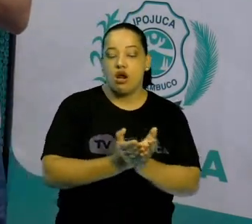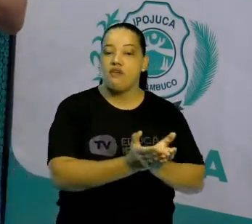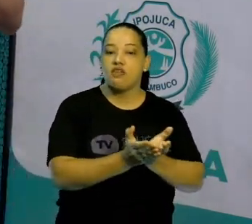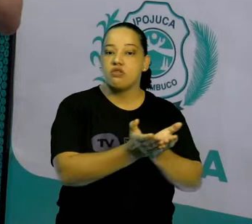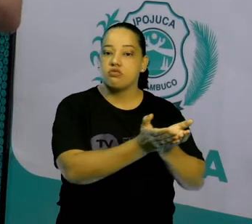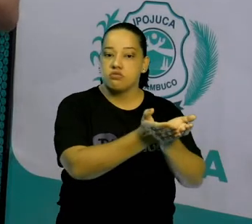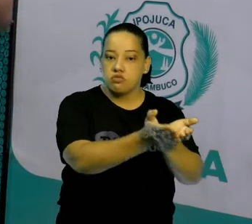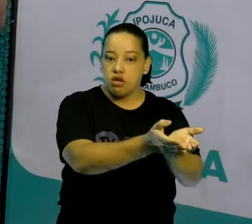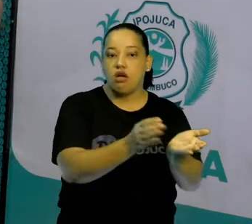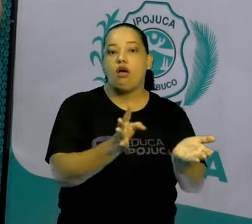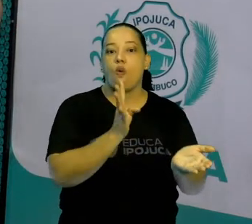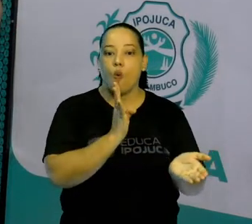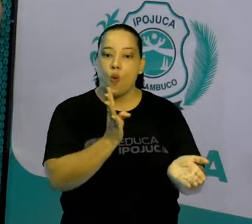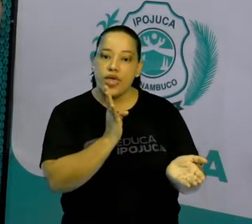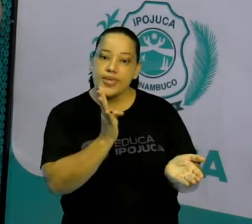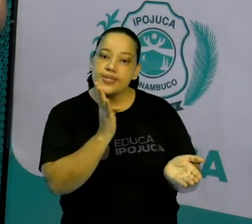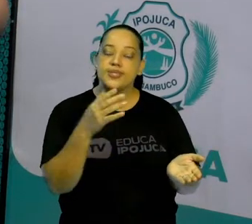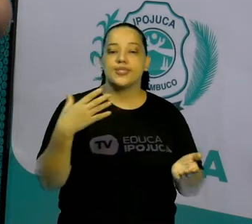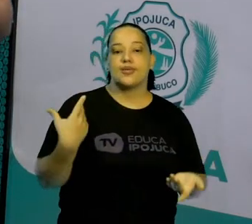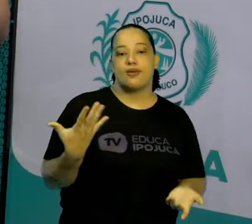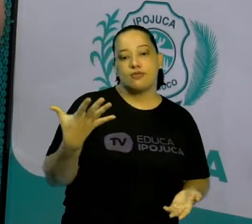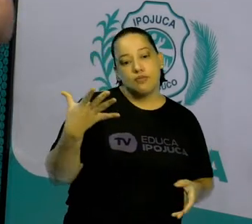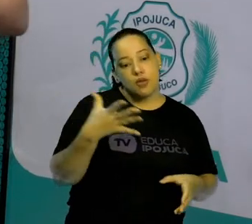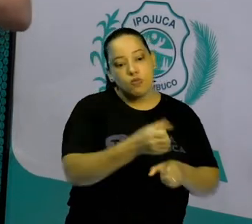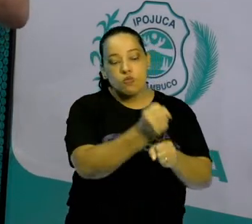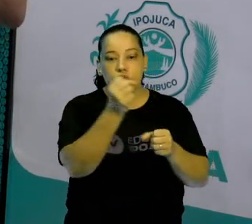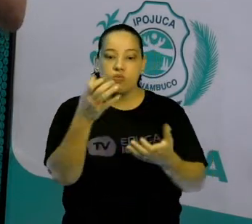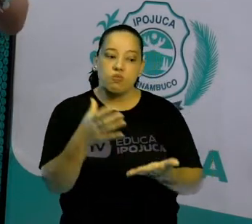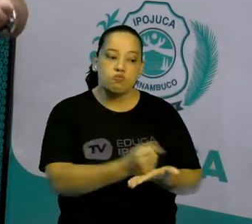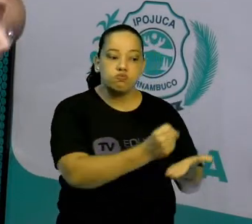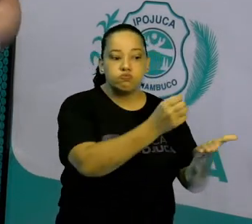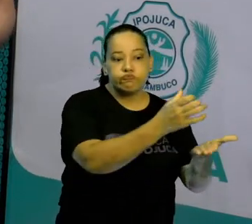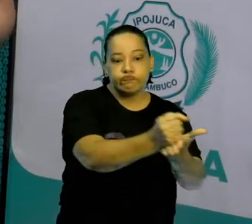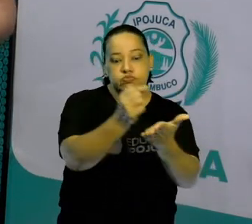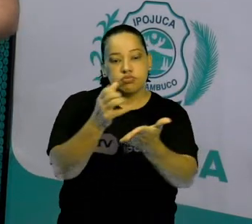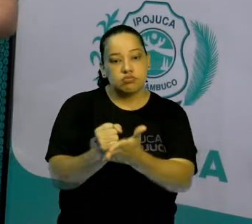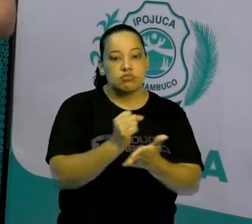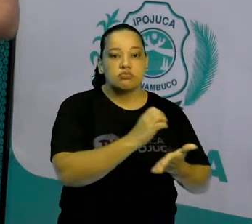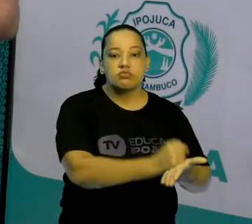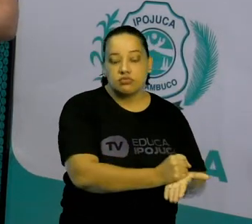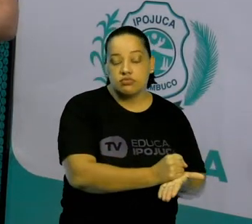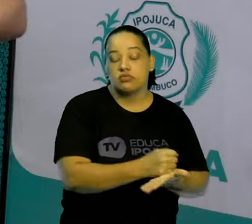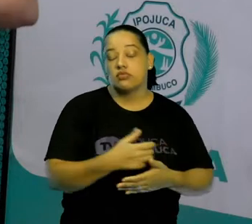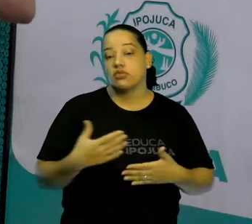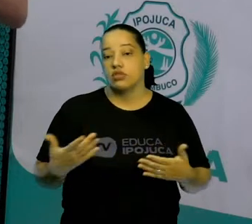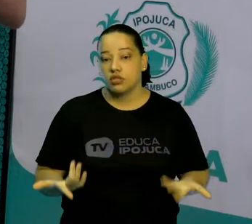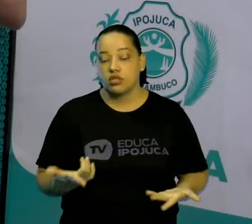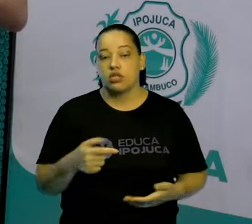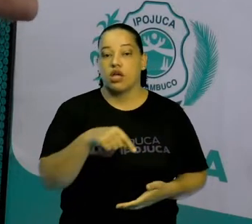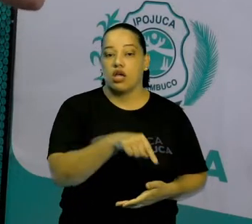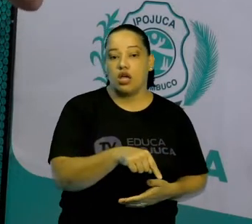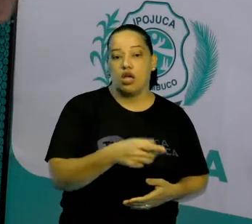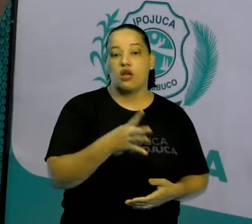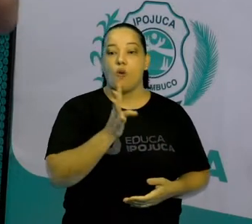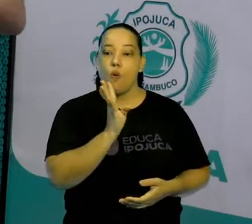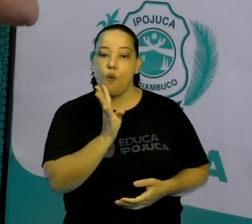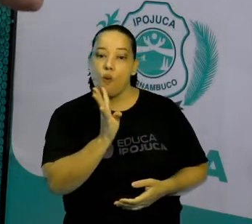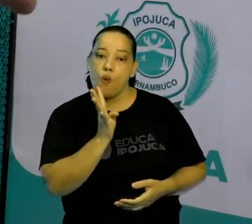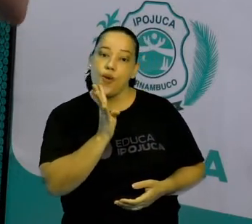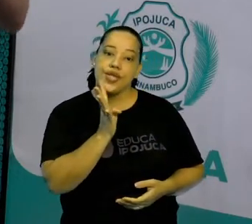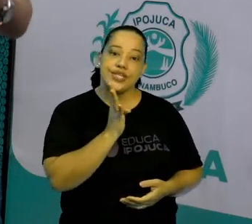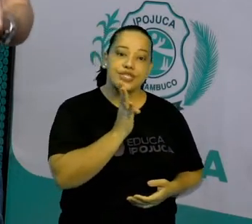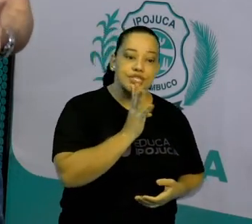conhecer e conquistar. Então, a questão das navegações vai ser também uma forma de conhecer